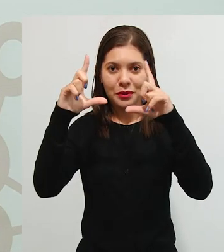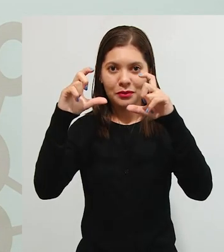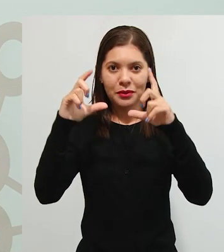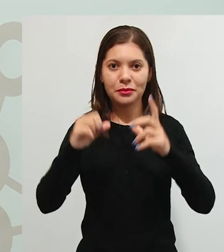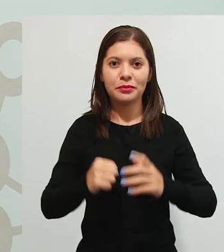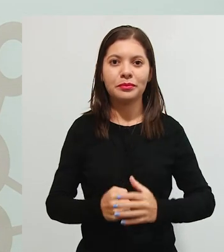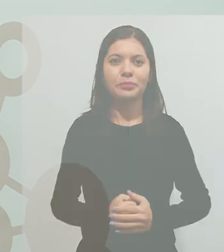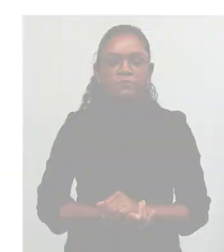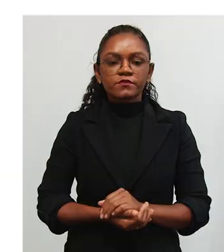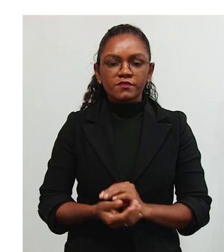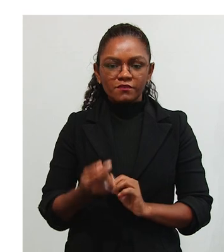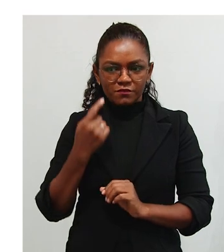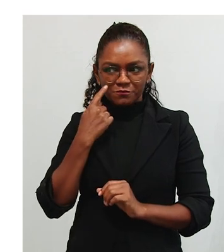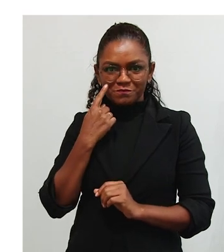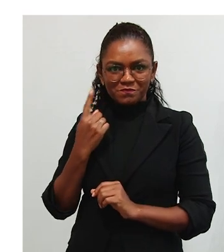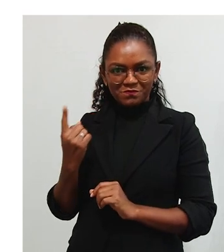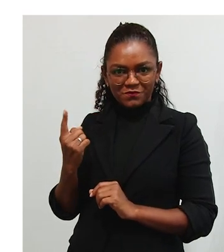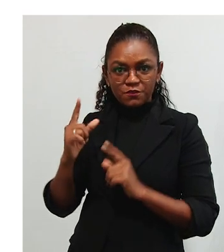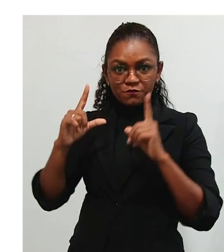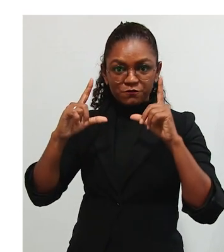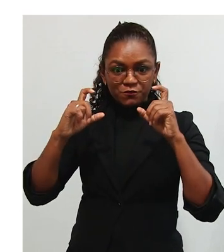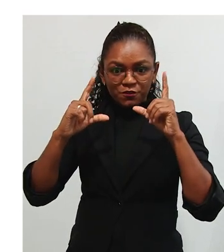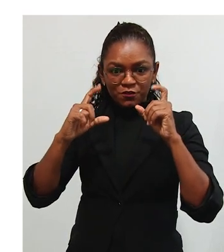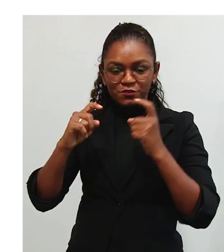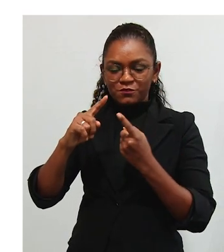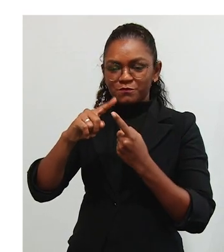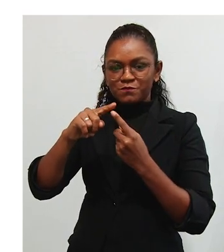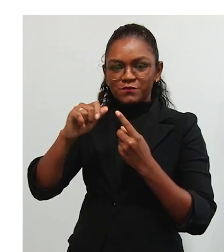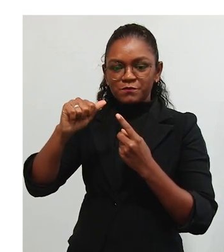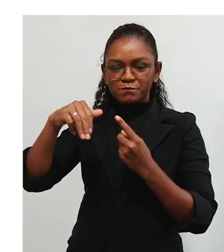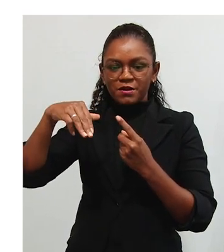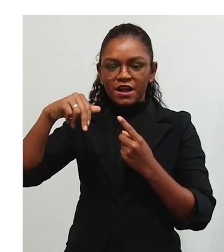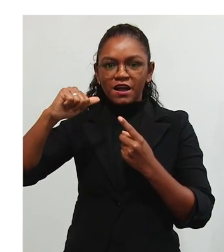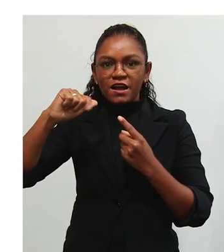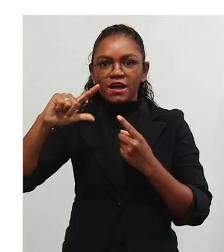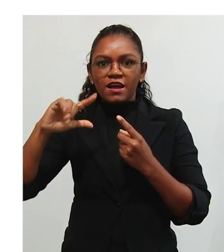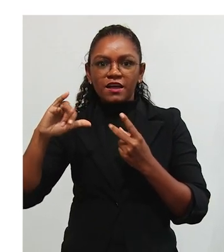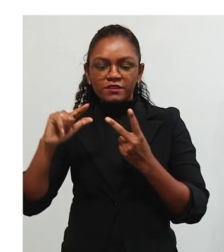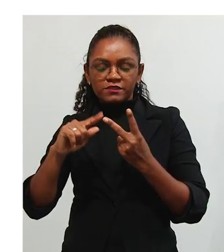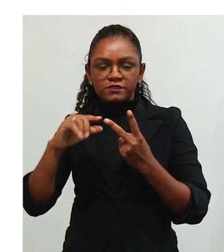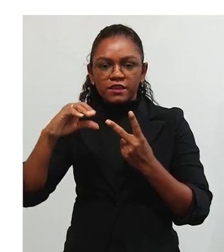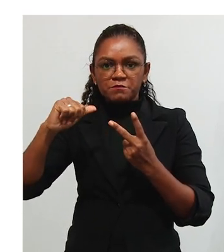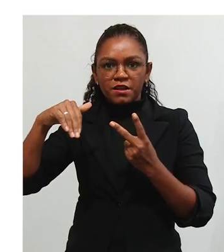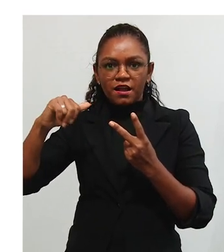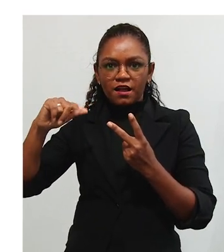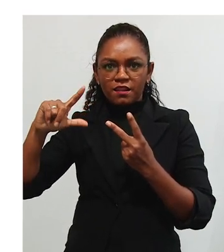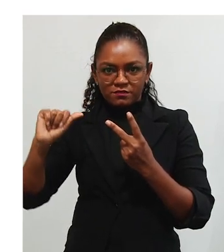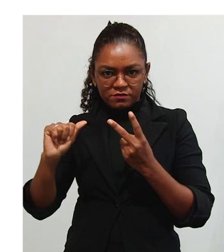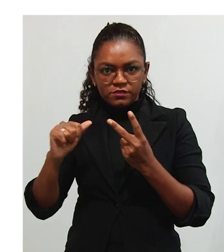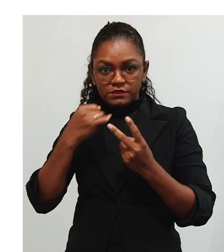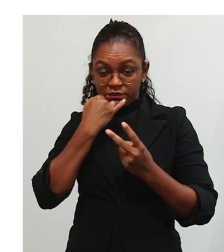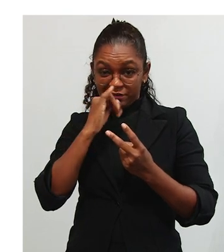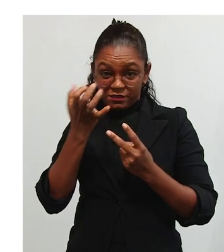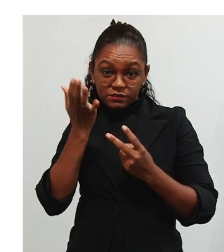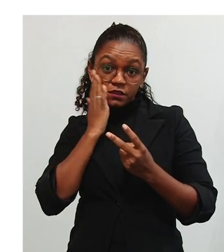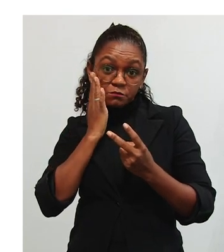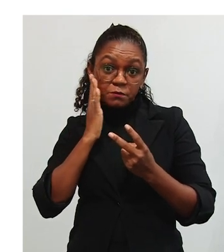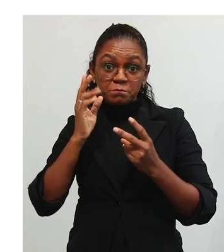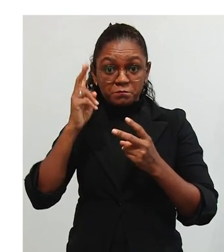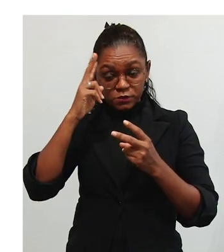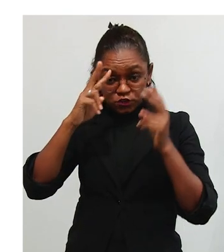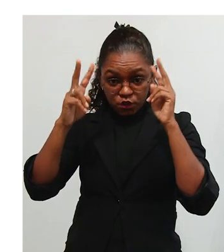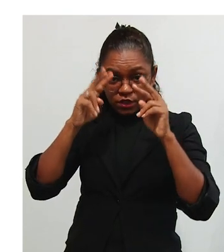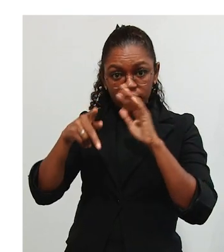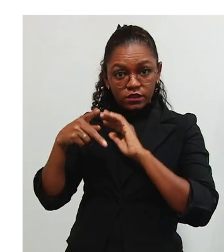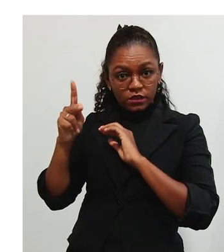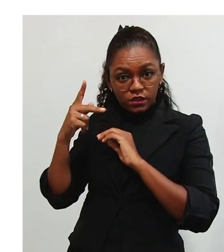E aqui tem a fotografia delas, da Amala e da Kamala. Então, você se procurar saber mais sobre essa história,